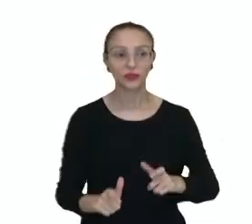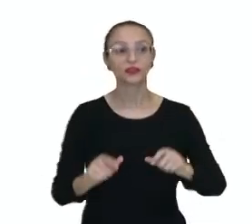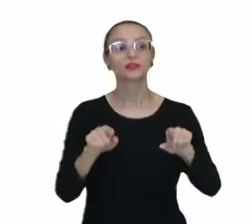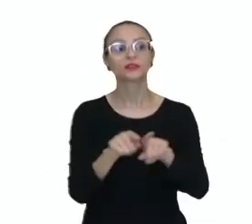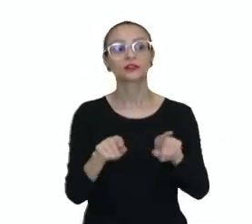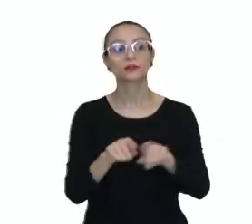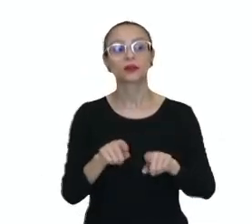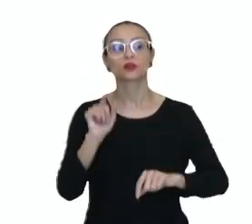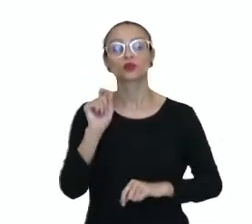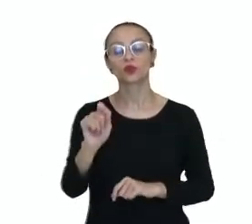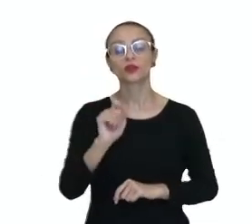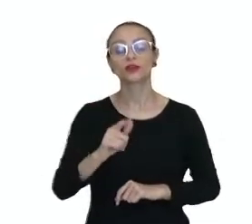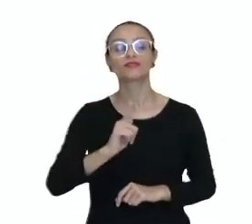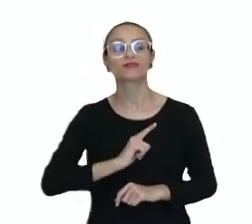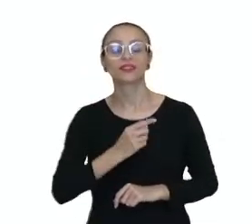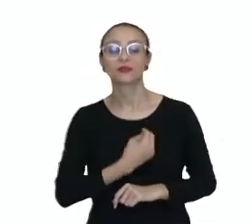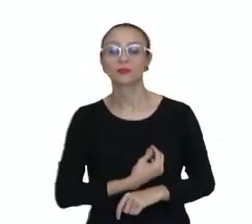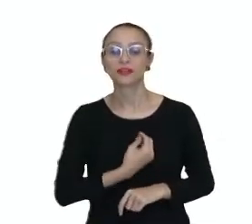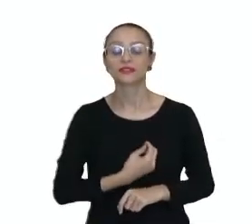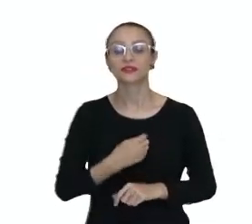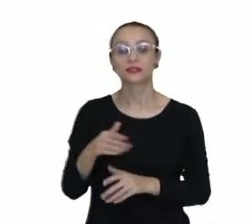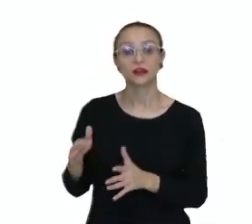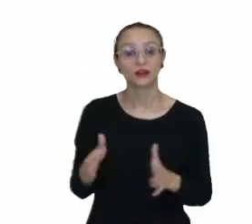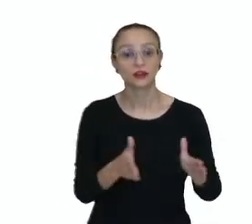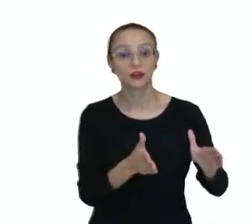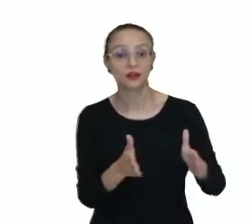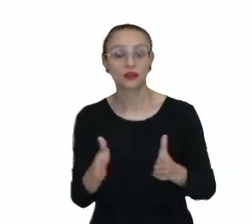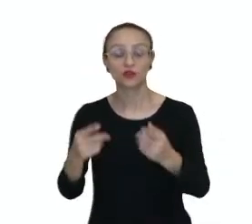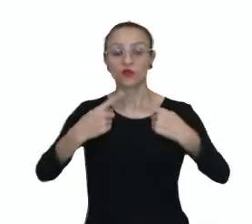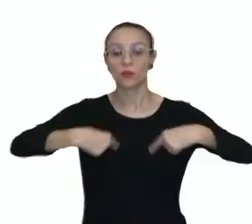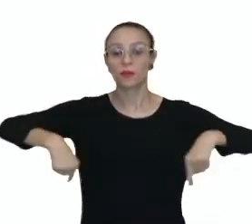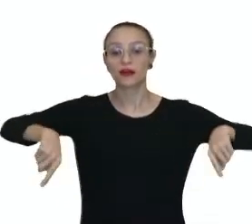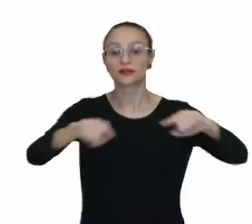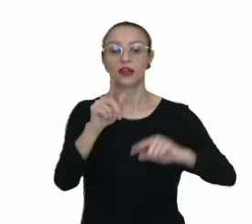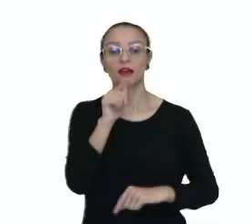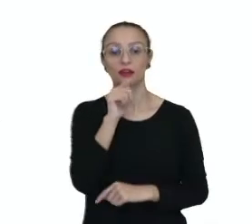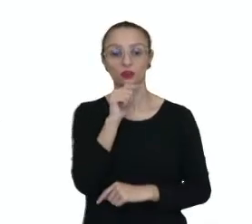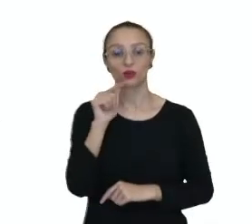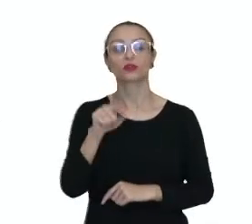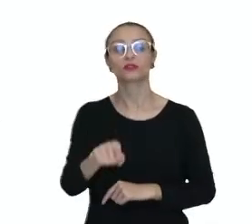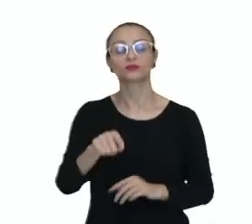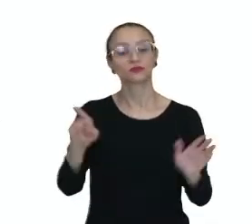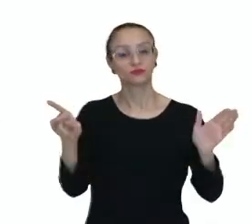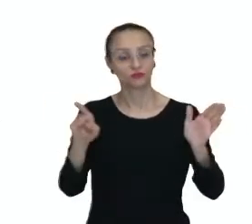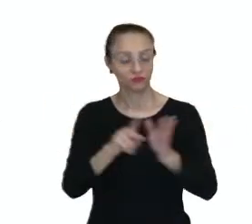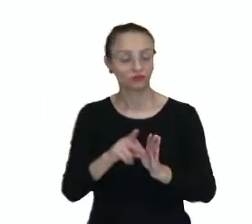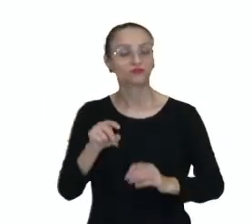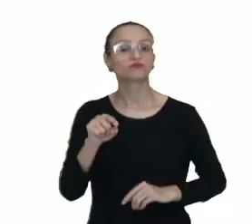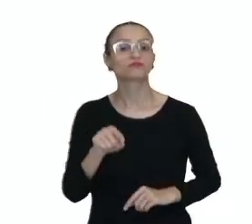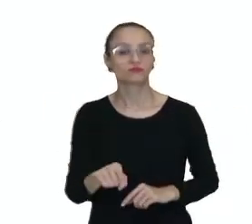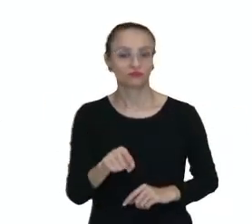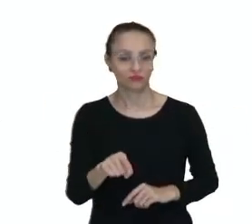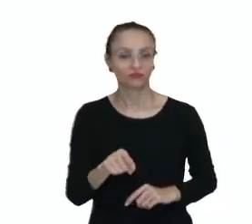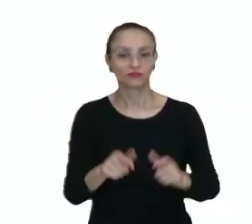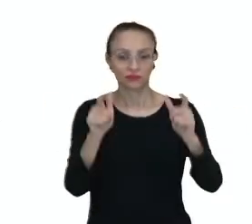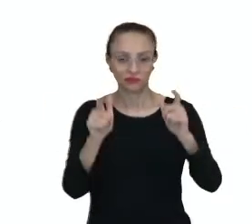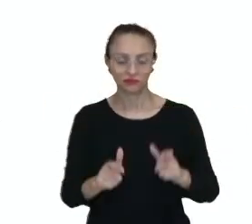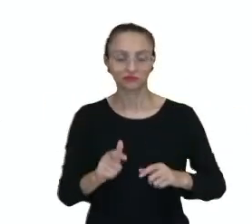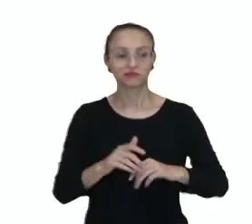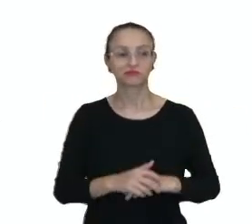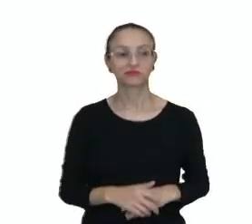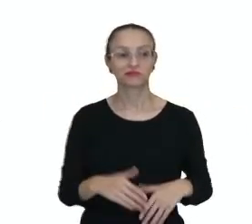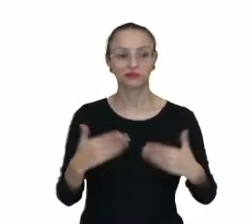em função da presença dos rios, das bacias hidrográficas ali que pertencem a esta região.